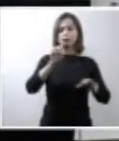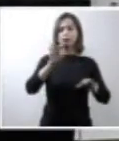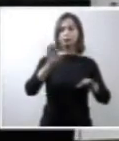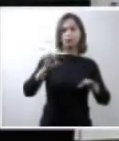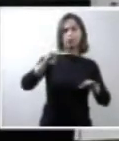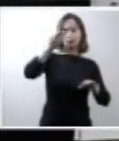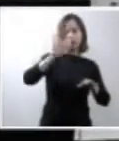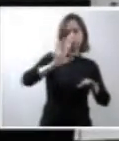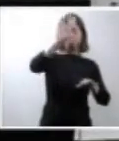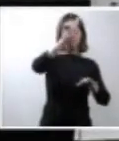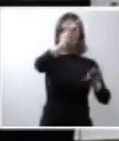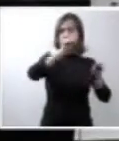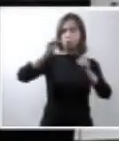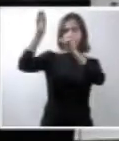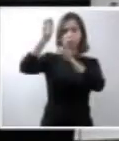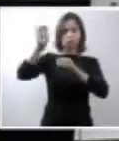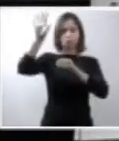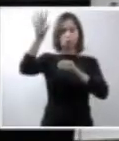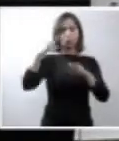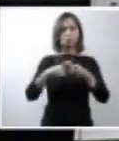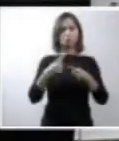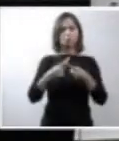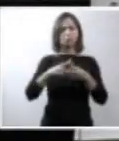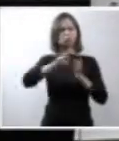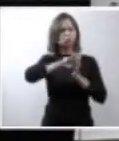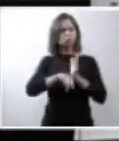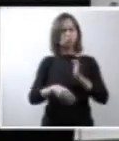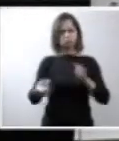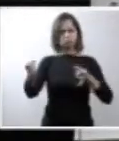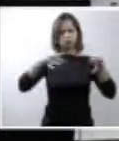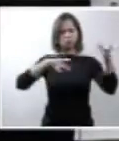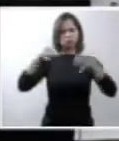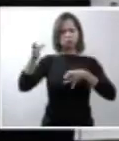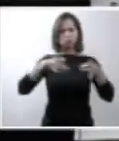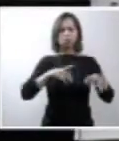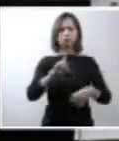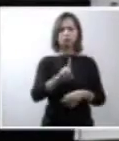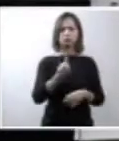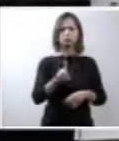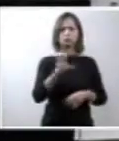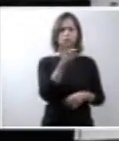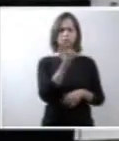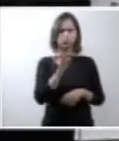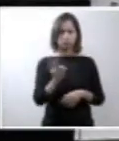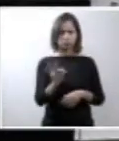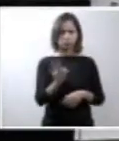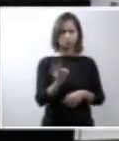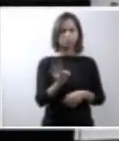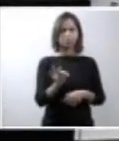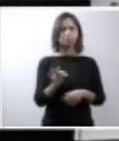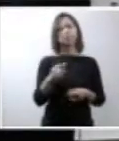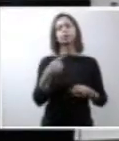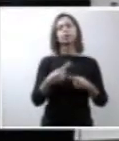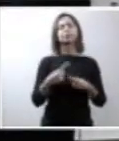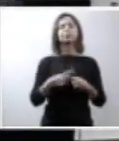Europa. Elas têm uma quantidade de derivados do DDT, de uma quantidade